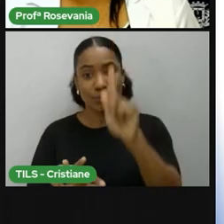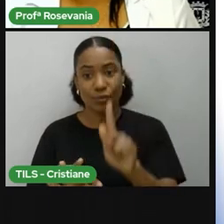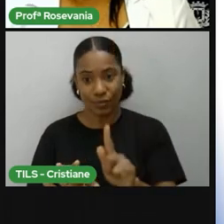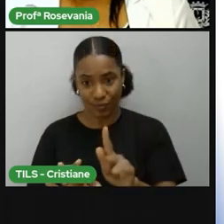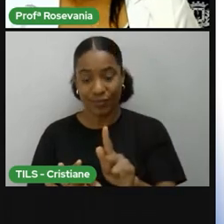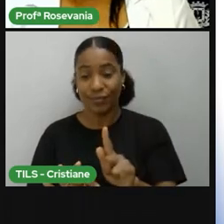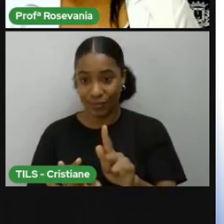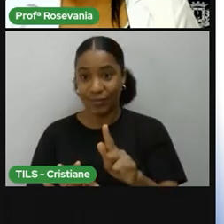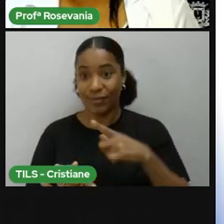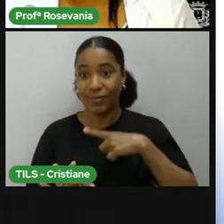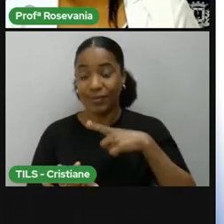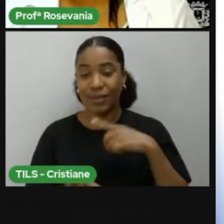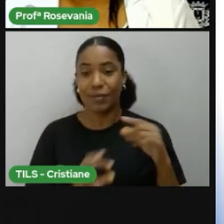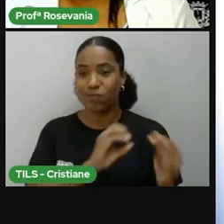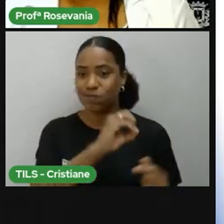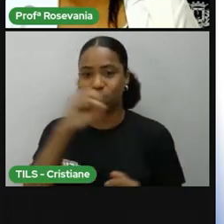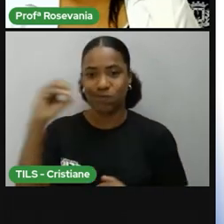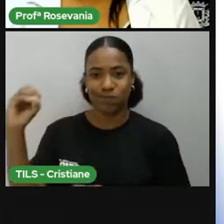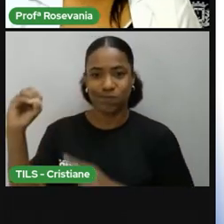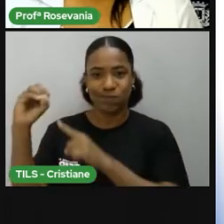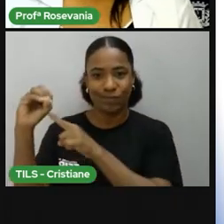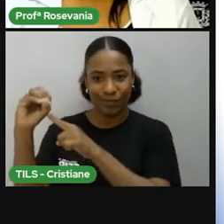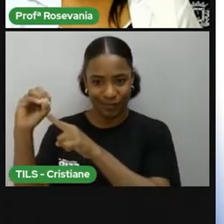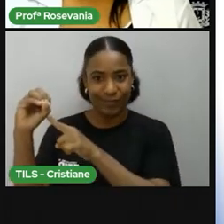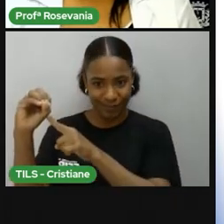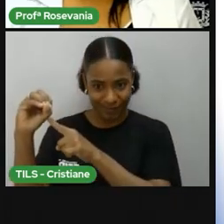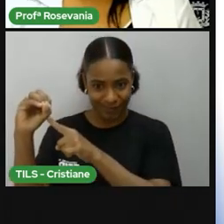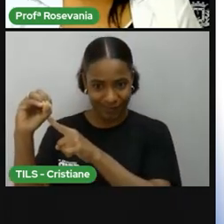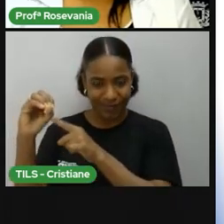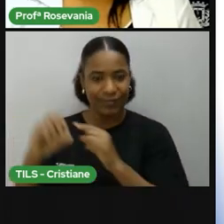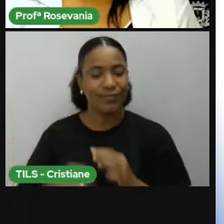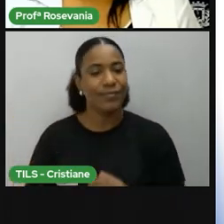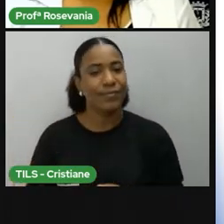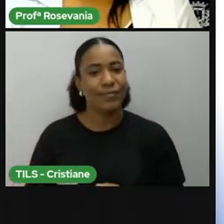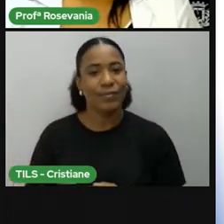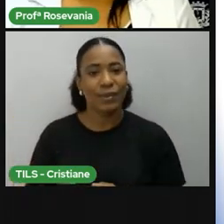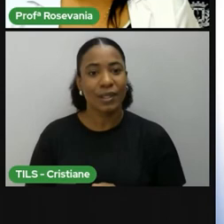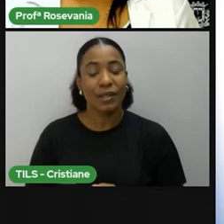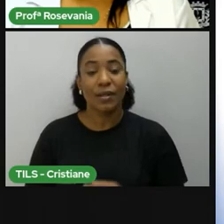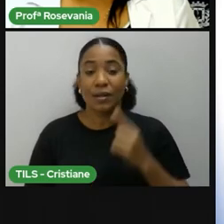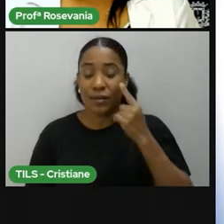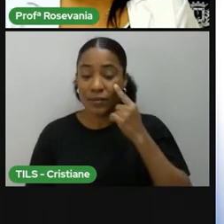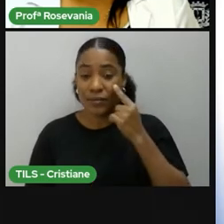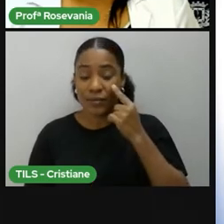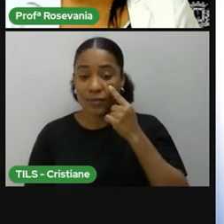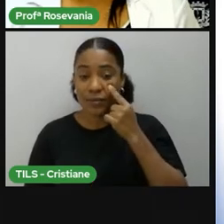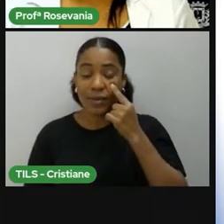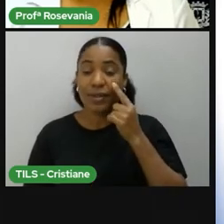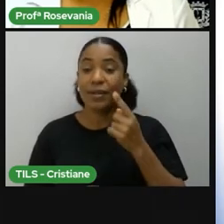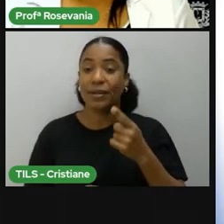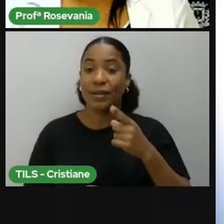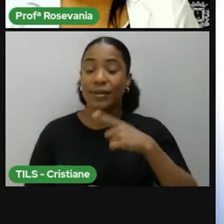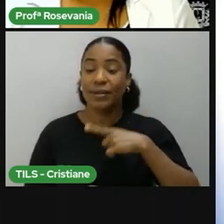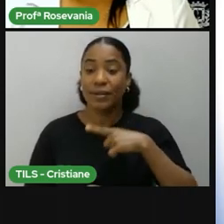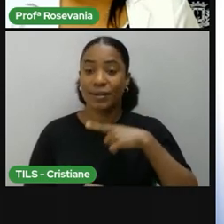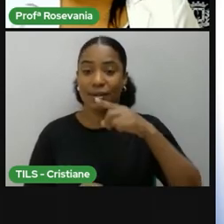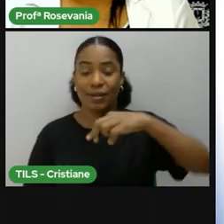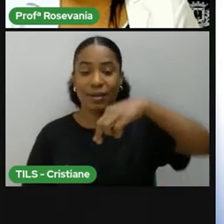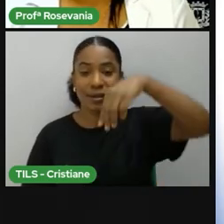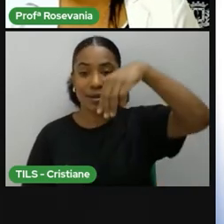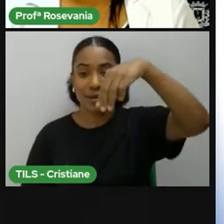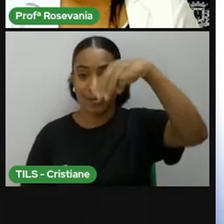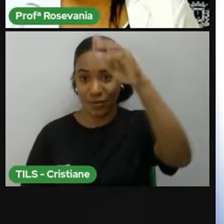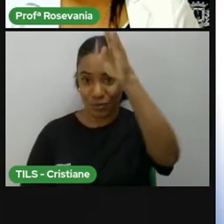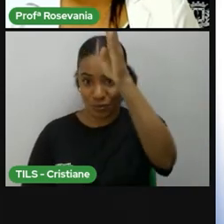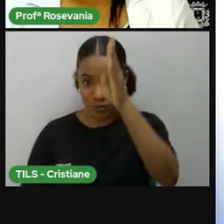oriental, ou seja, do lado leste. Aqui, do mesmo jeito, eu vou manter a ideia de hemisfério sul,